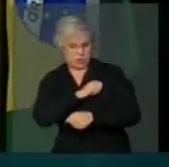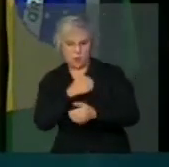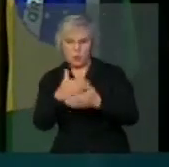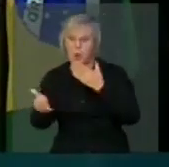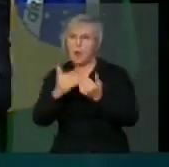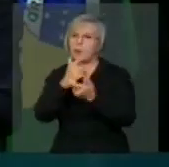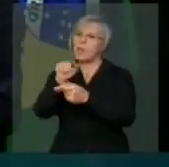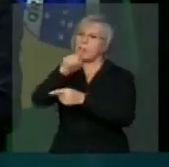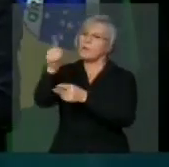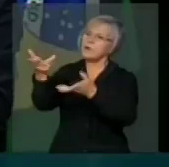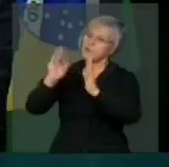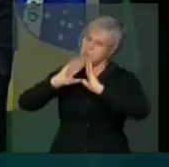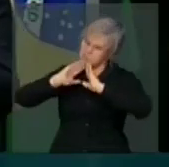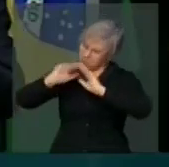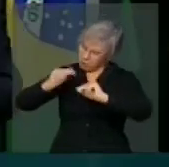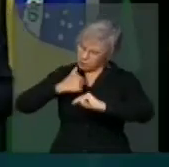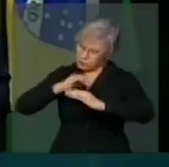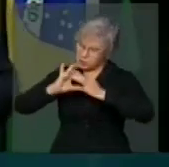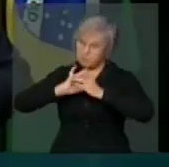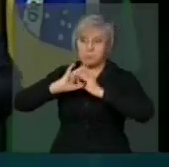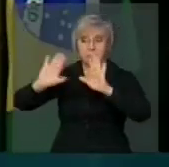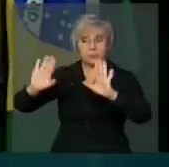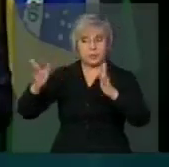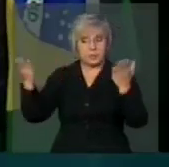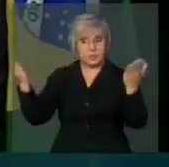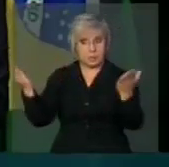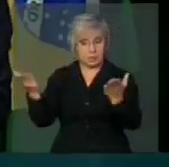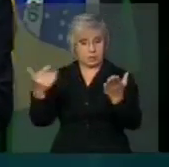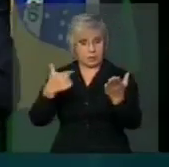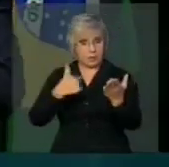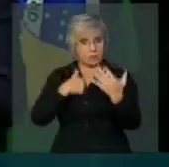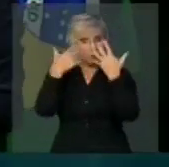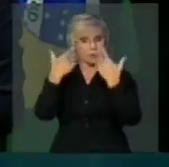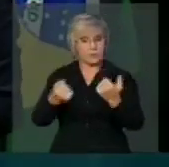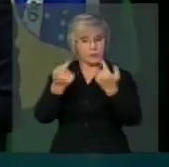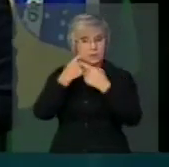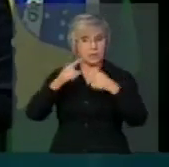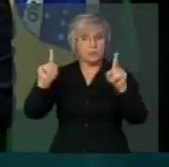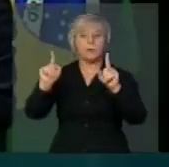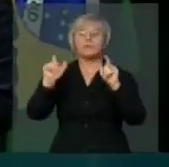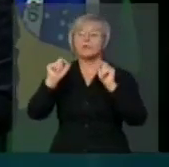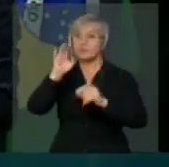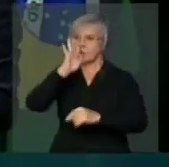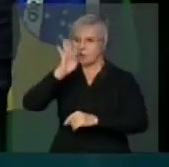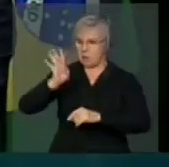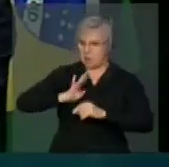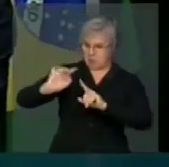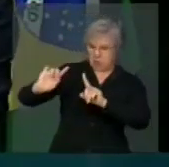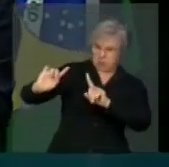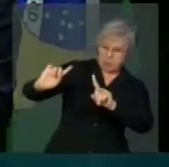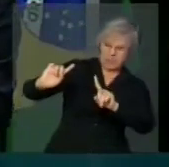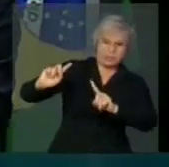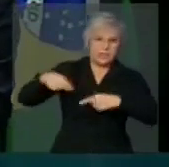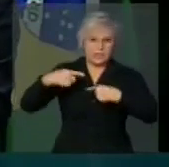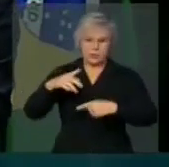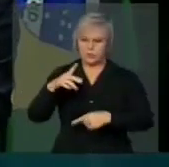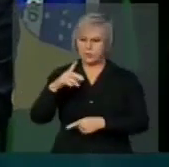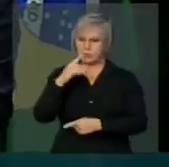vocês quiserem. Agora, o que eu não posso é aceitar uma denúncia a nível